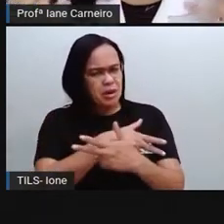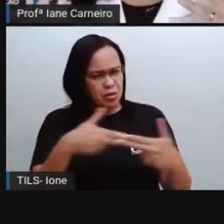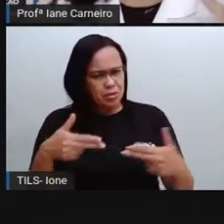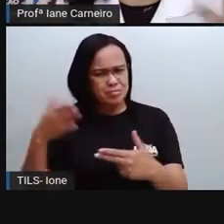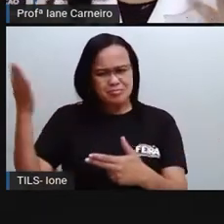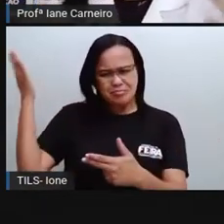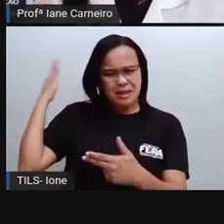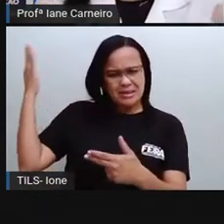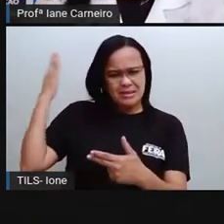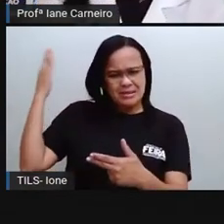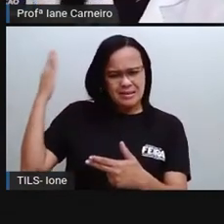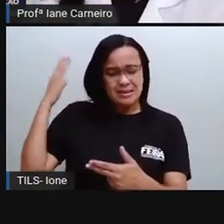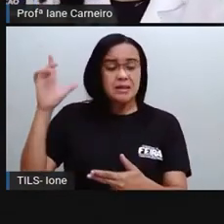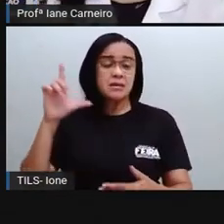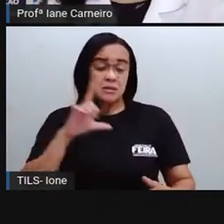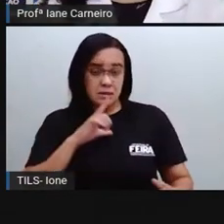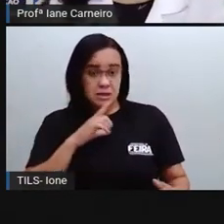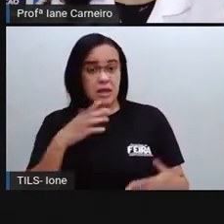Quando alguém falava que estava